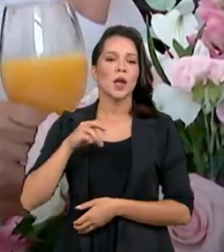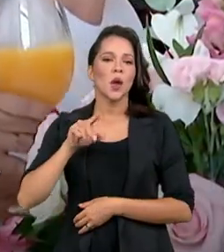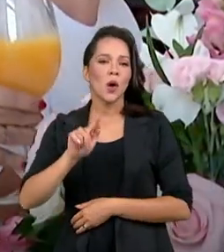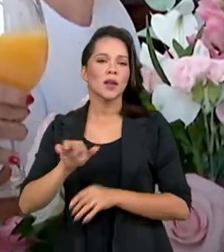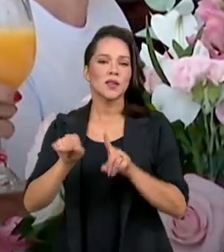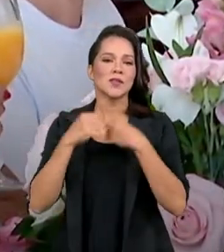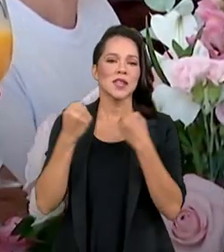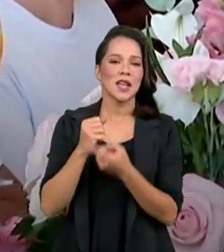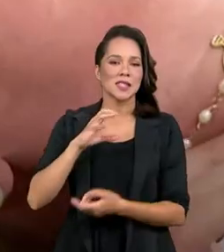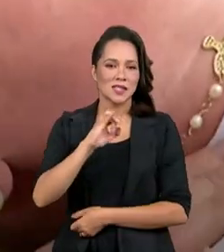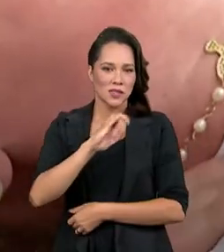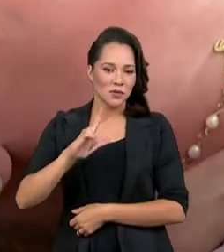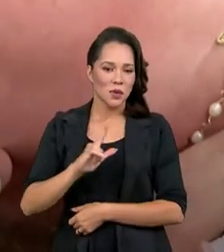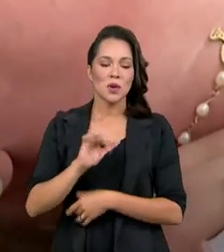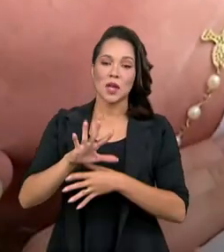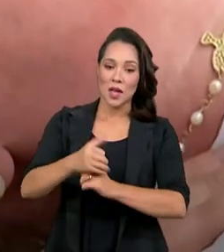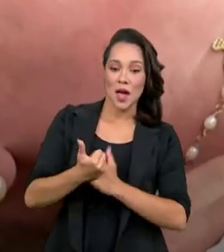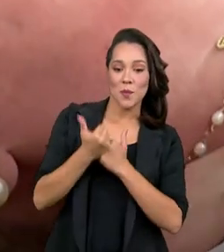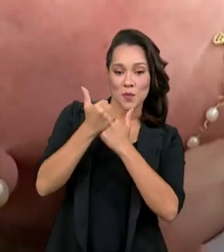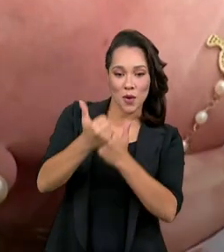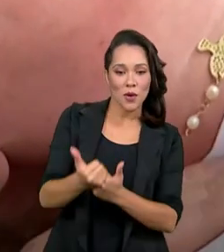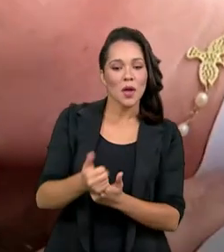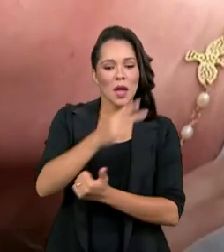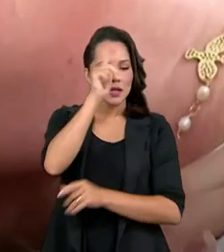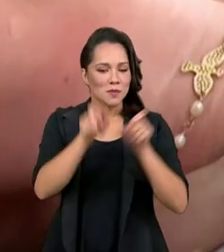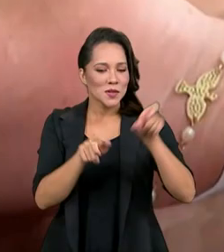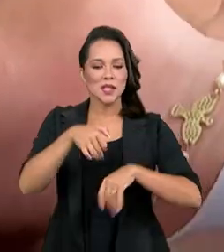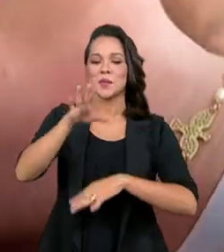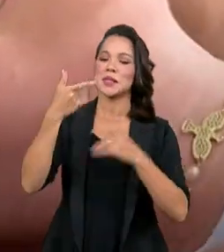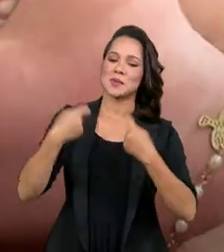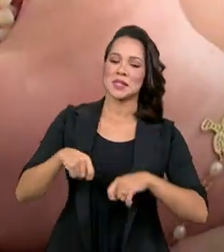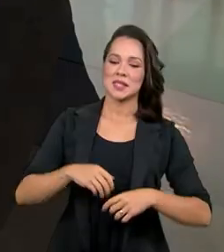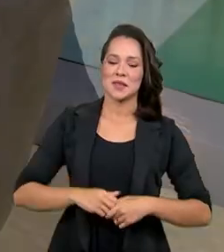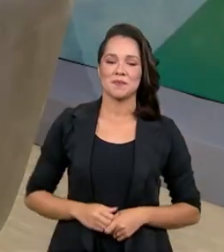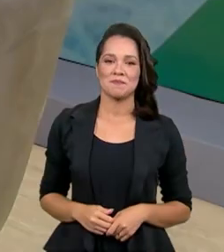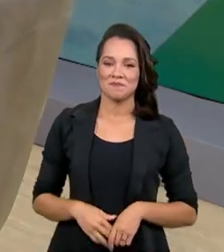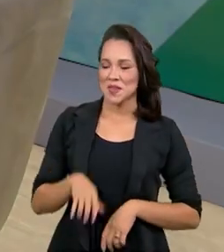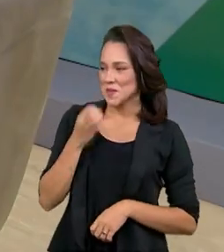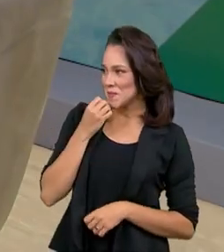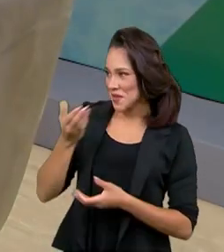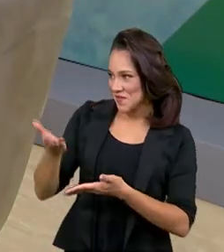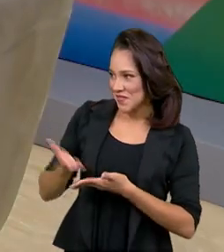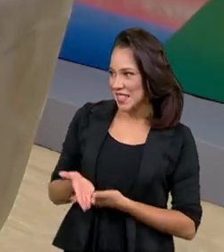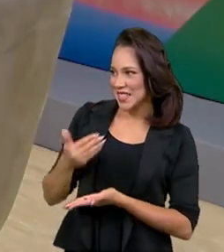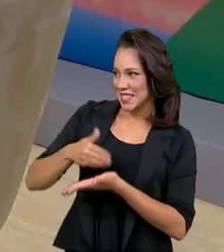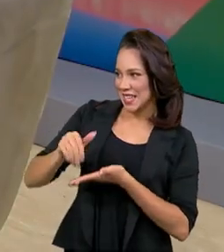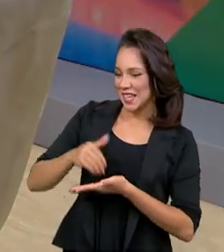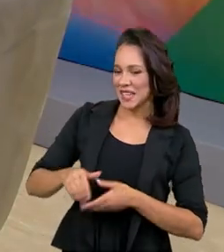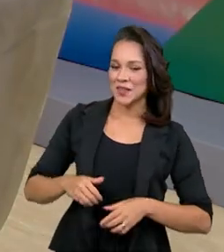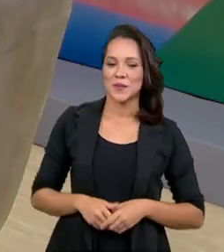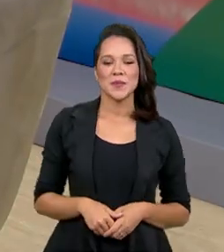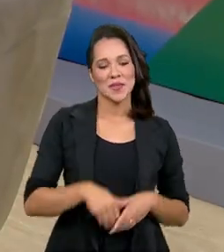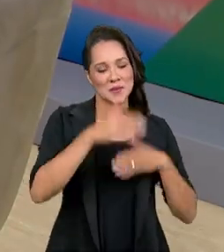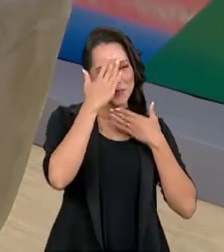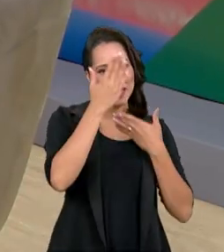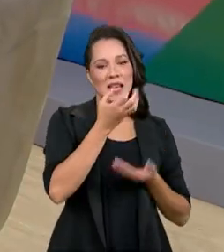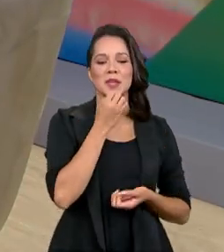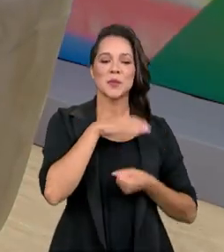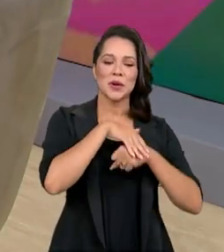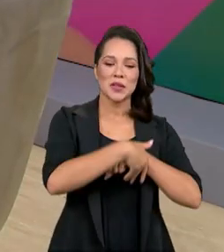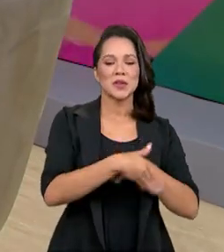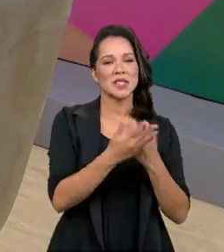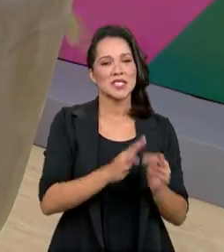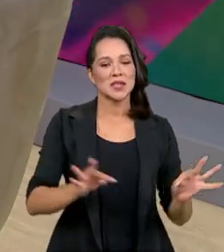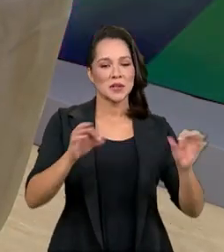da sociedade civil em uma rede de apoio a quem mais precisa. Seja muito bem-vinda, secretária. Obrigada, boa noite.